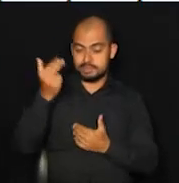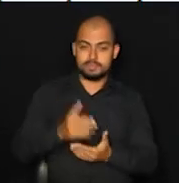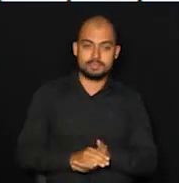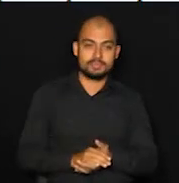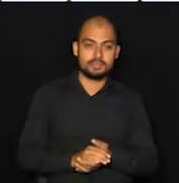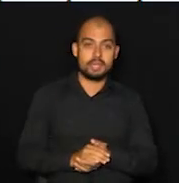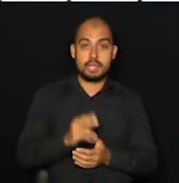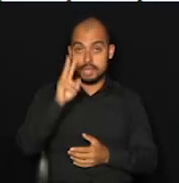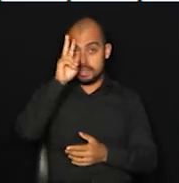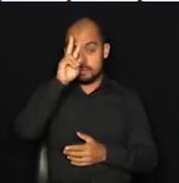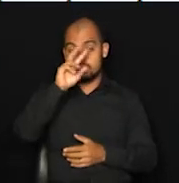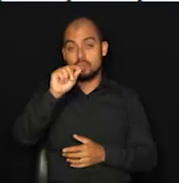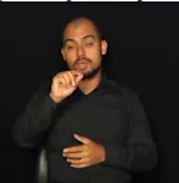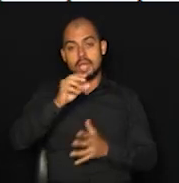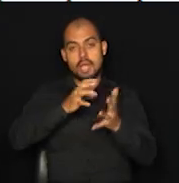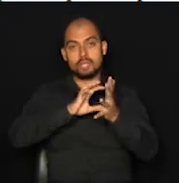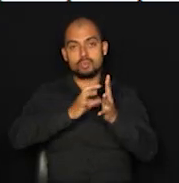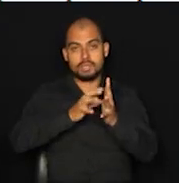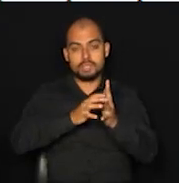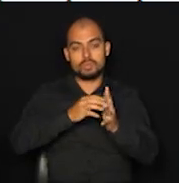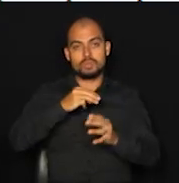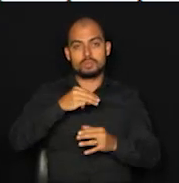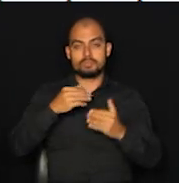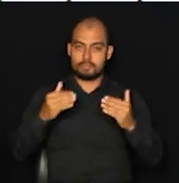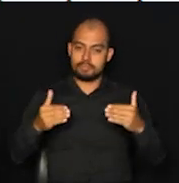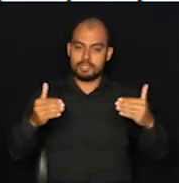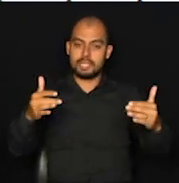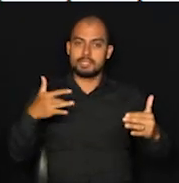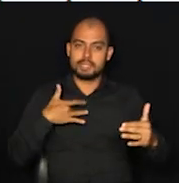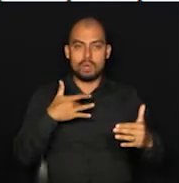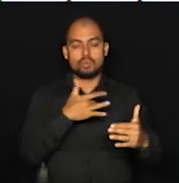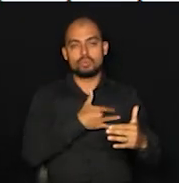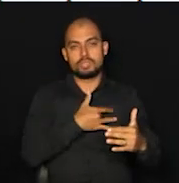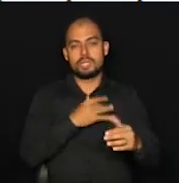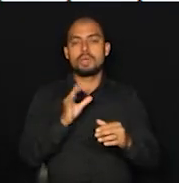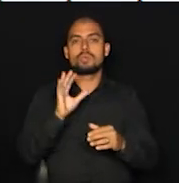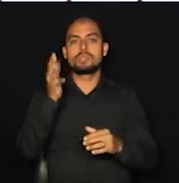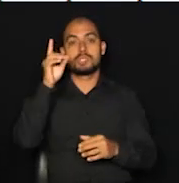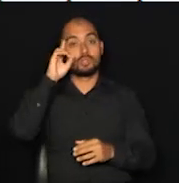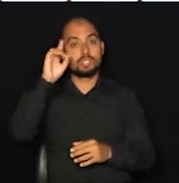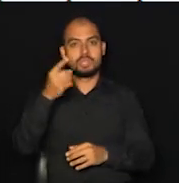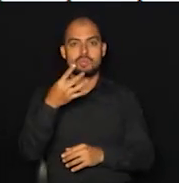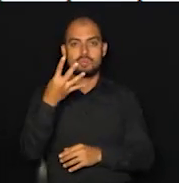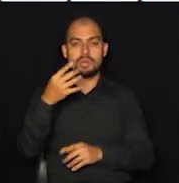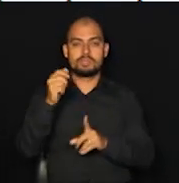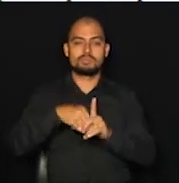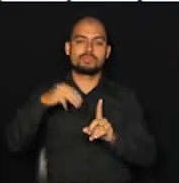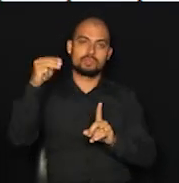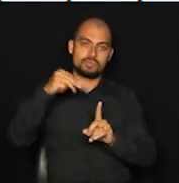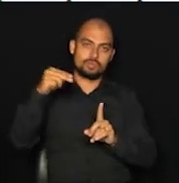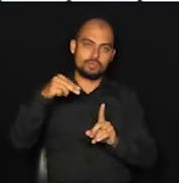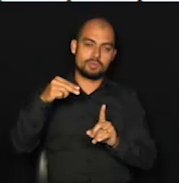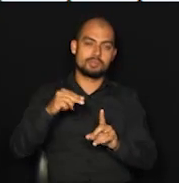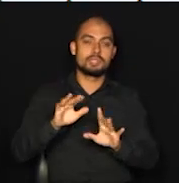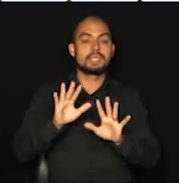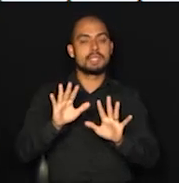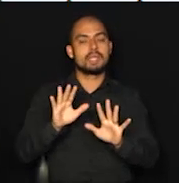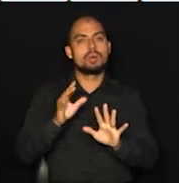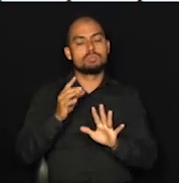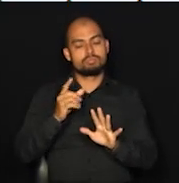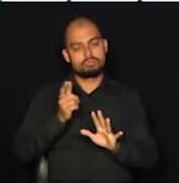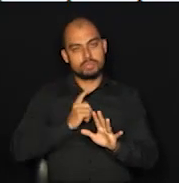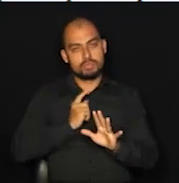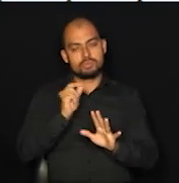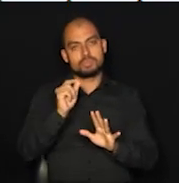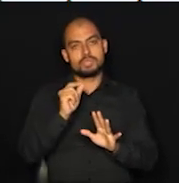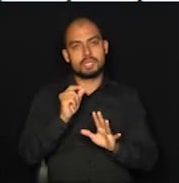casa. Lembrando que a atualização do Ministério da Saúde foi feita no último dia 4 de novembro. Portanto, nós temos aí